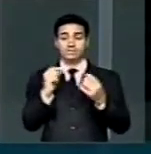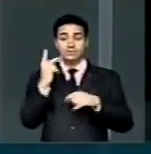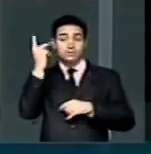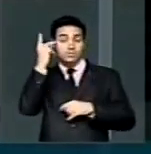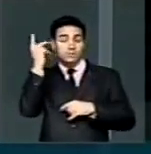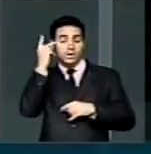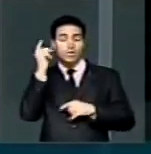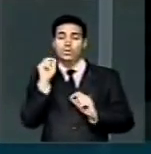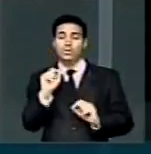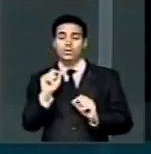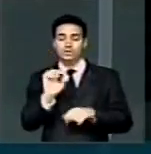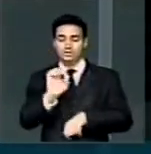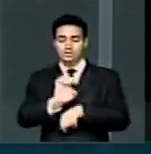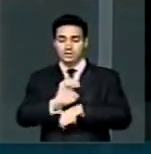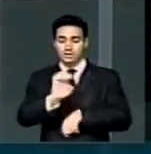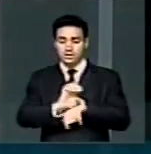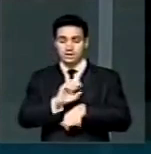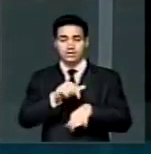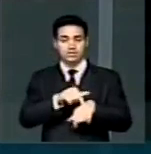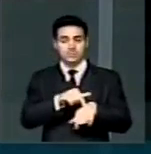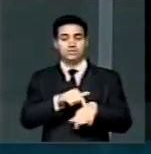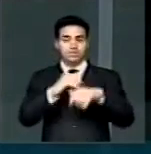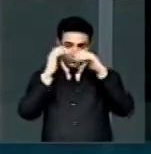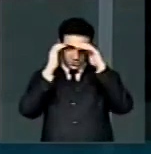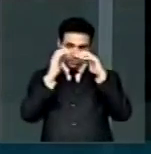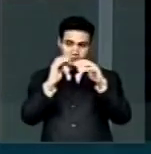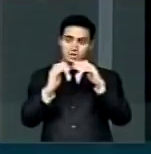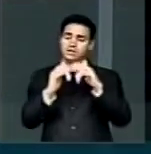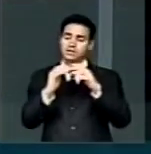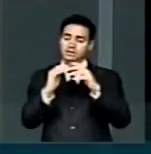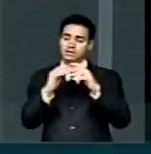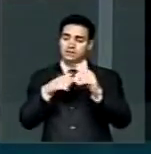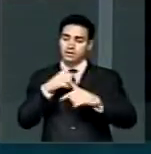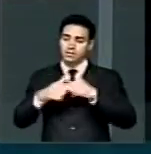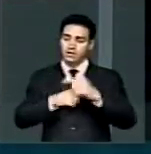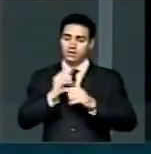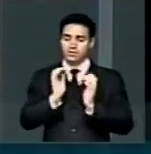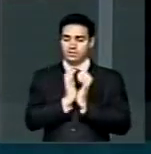de que o Estado reconhece o trabalho das APAES